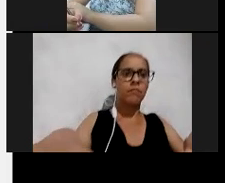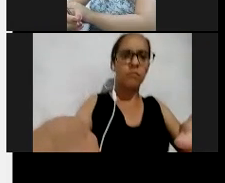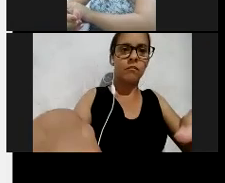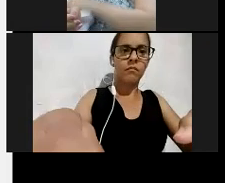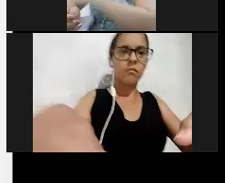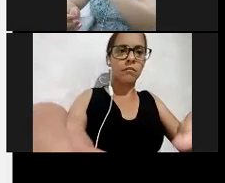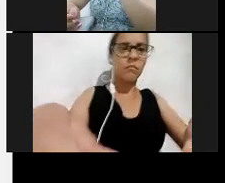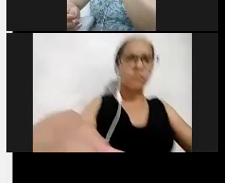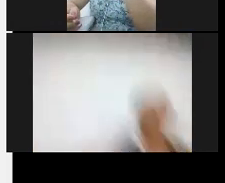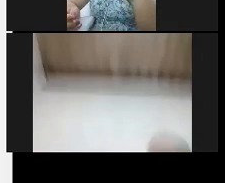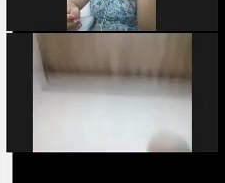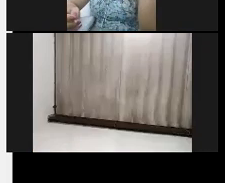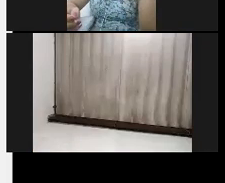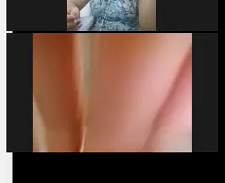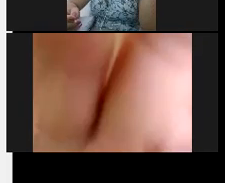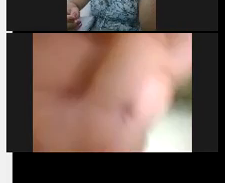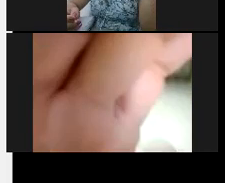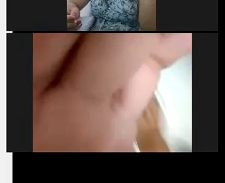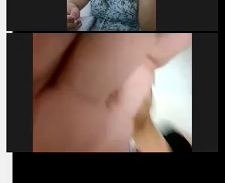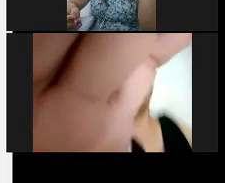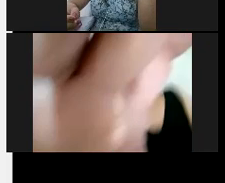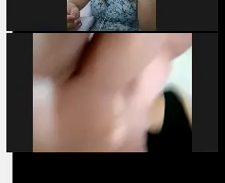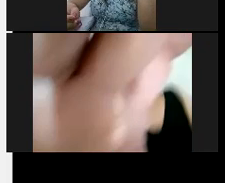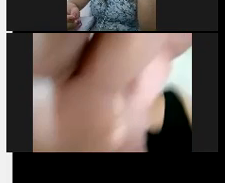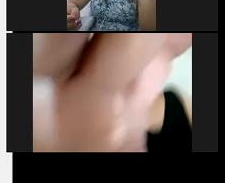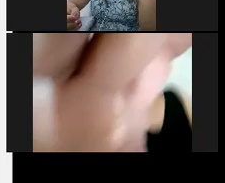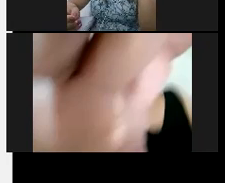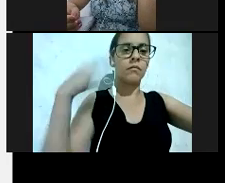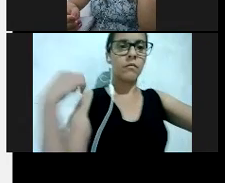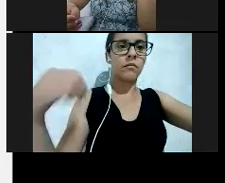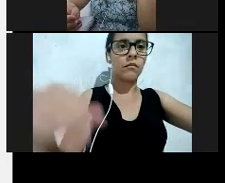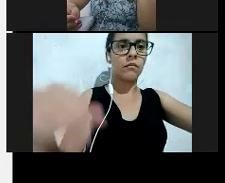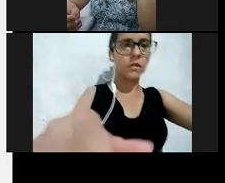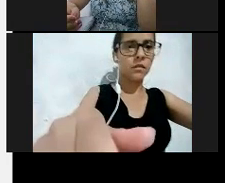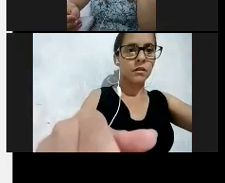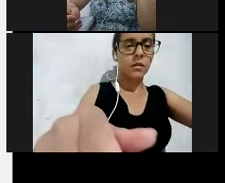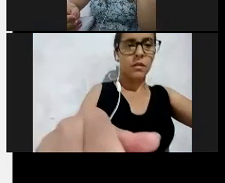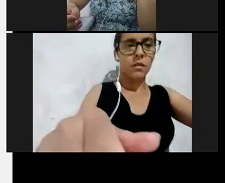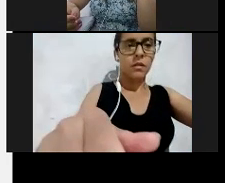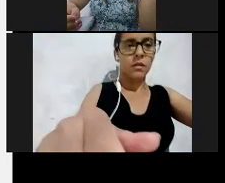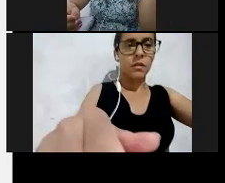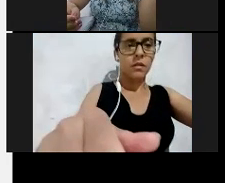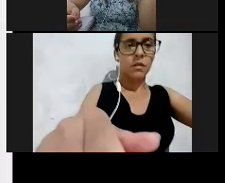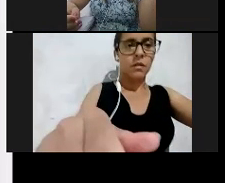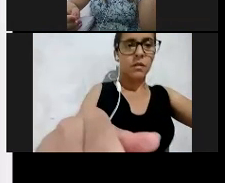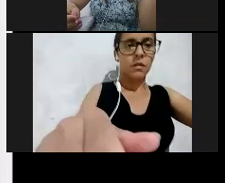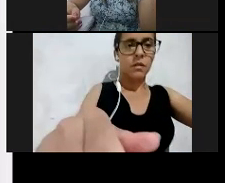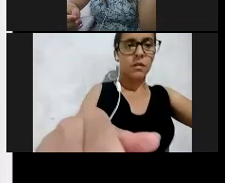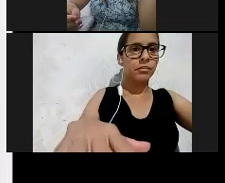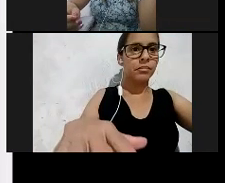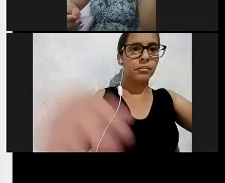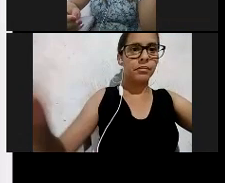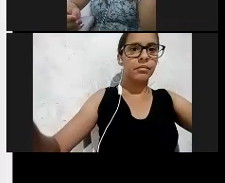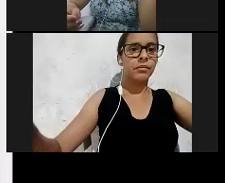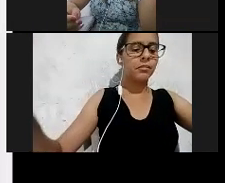calculadora, máquina para tirar foto, para filmar, enfim, certo? Fora de que, no celular,